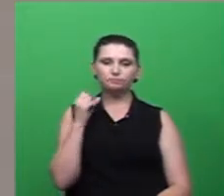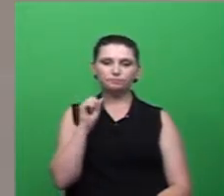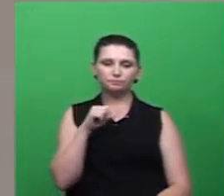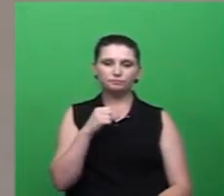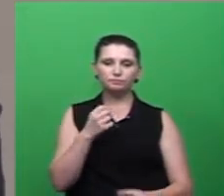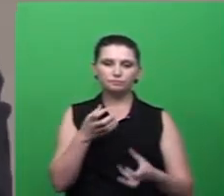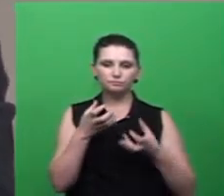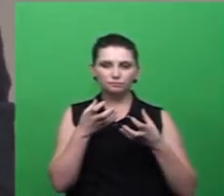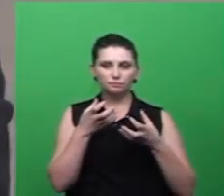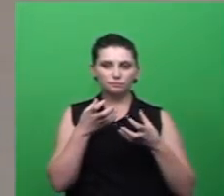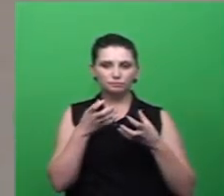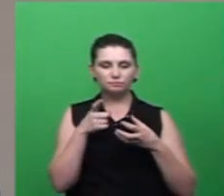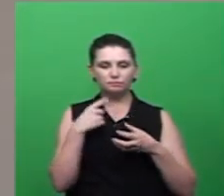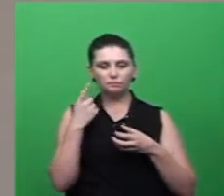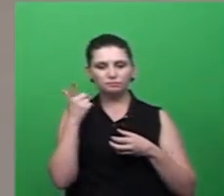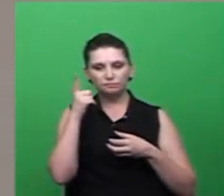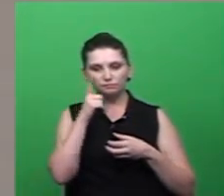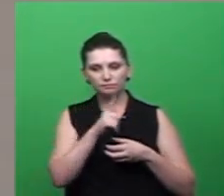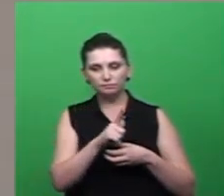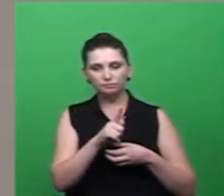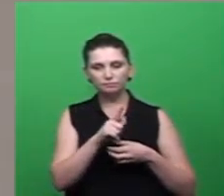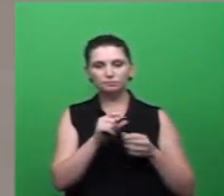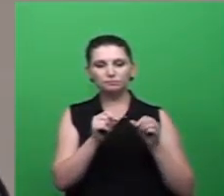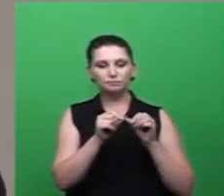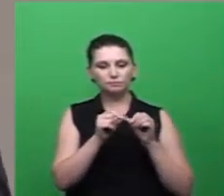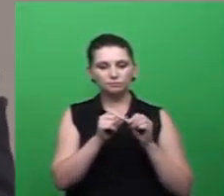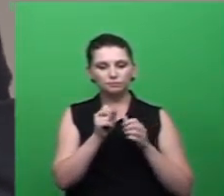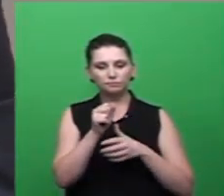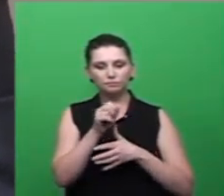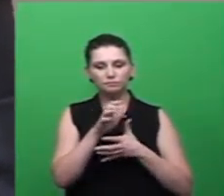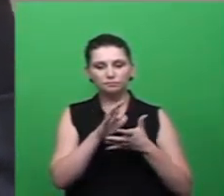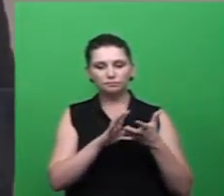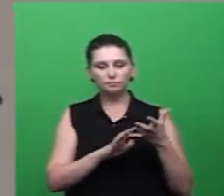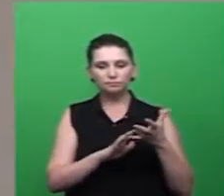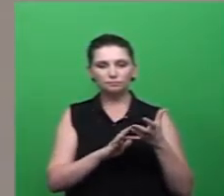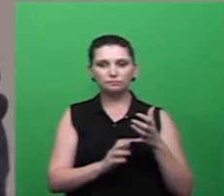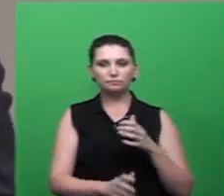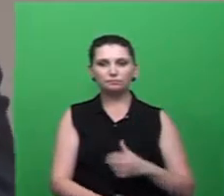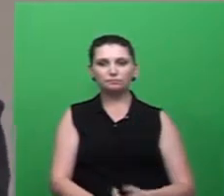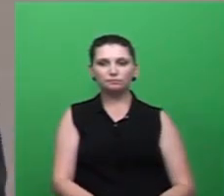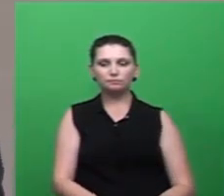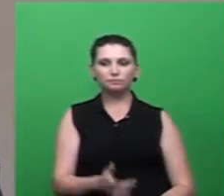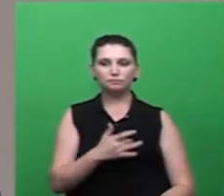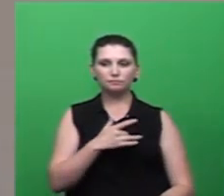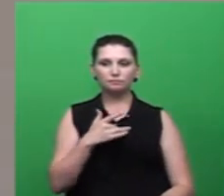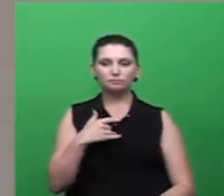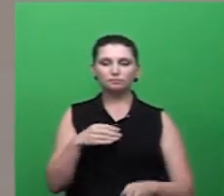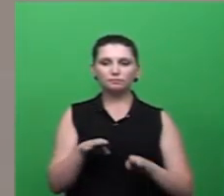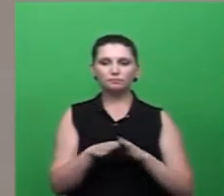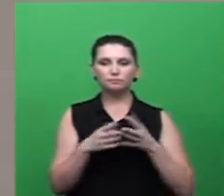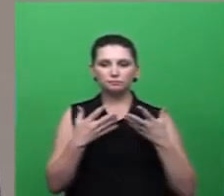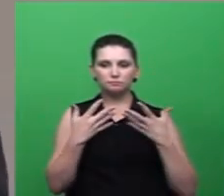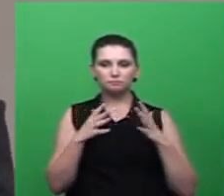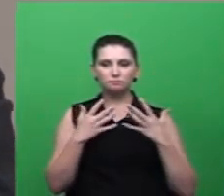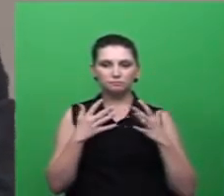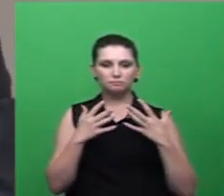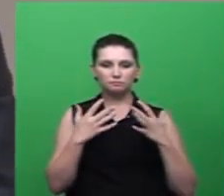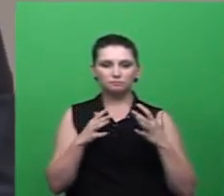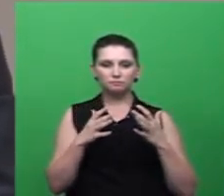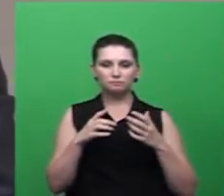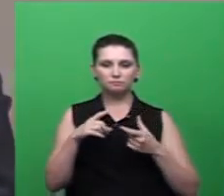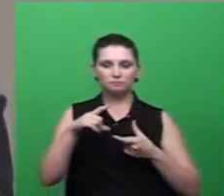que está pensando e coloque em prática para resolver amenizar um pouco a questão da saúde então dar um parabéns também ao trabalho da Ângela